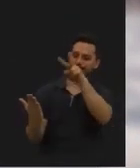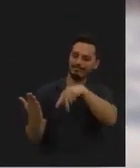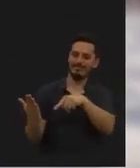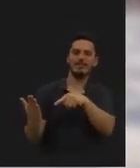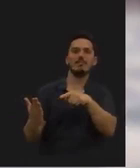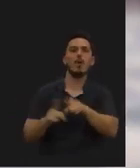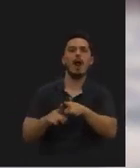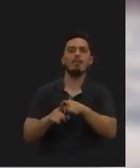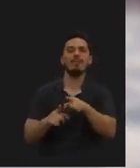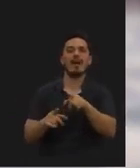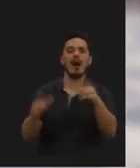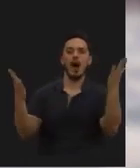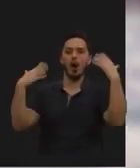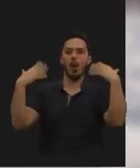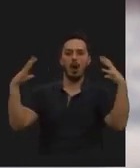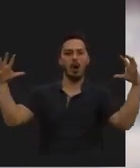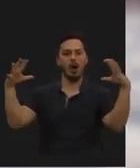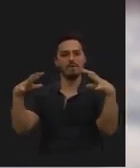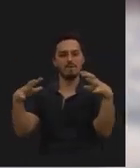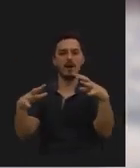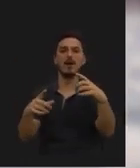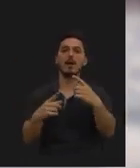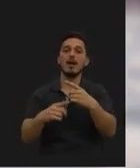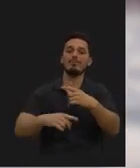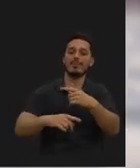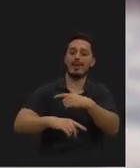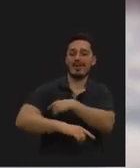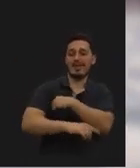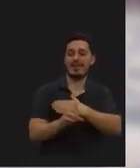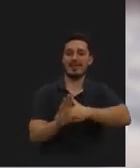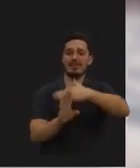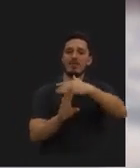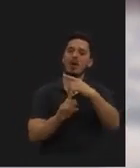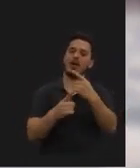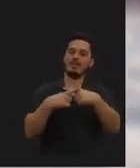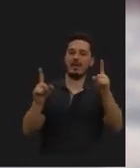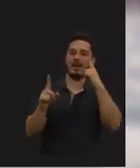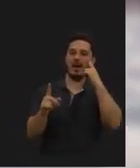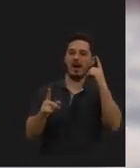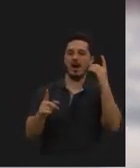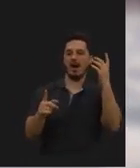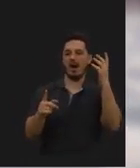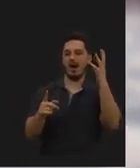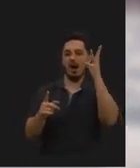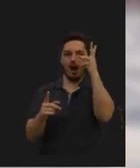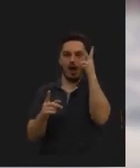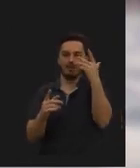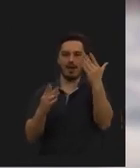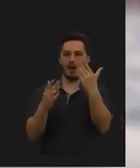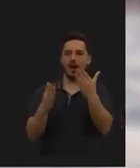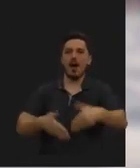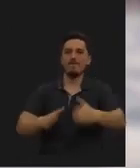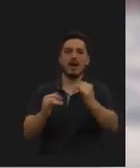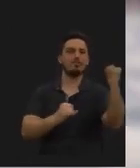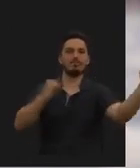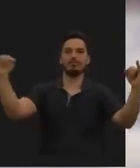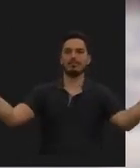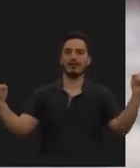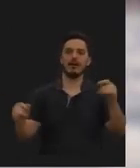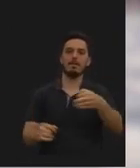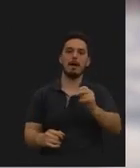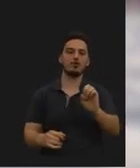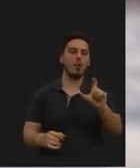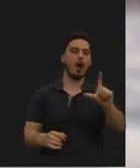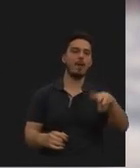a Almirante Reis é uma ilha de calor, e que a diferença de temperatura entre a Almirante Reis e as avenidas adjacentes chega a ser, em relação à Pascual de